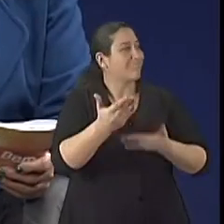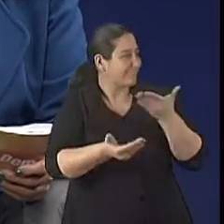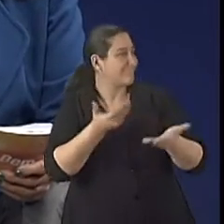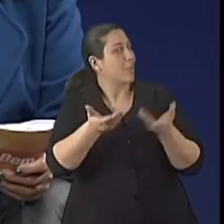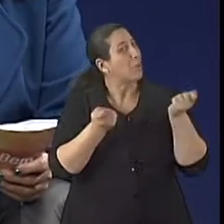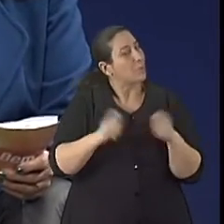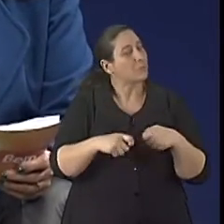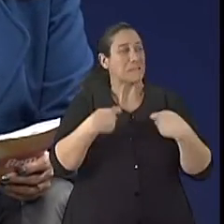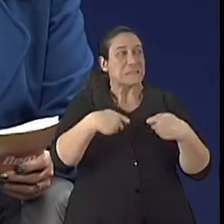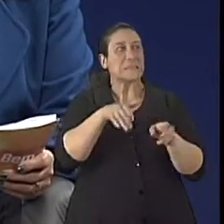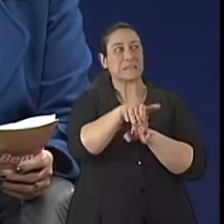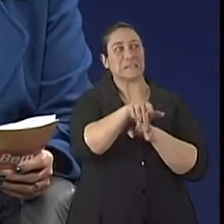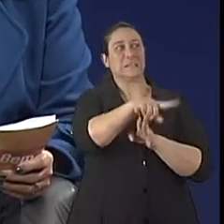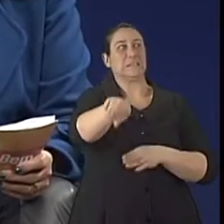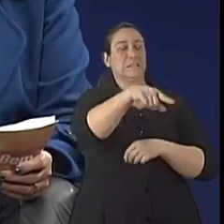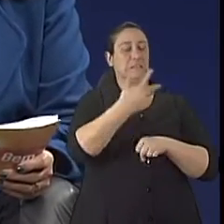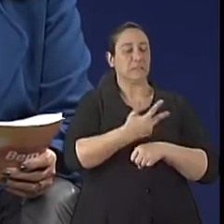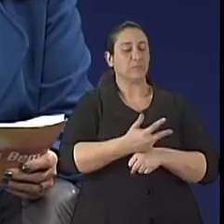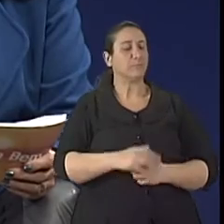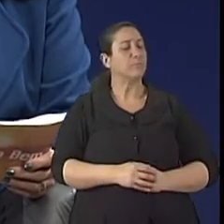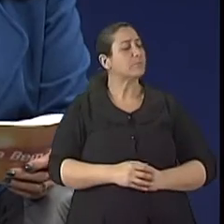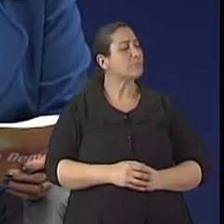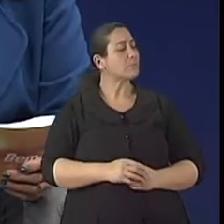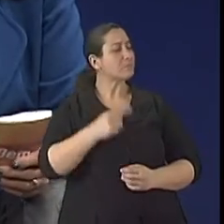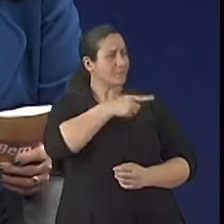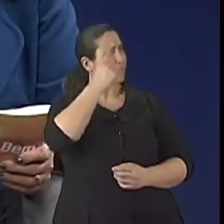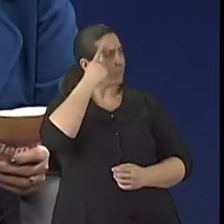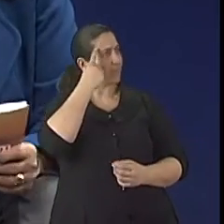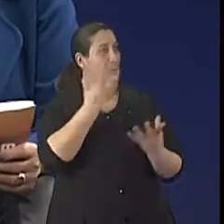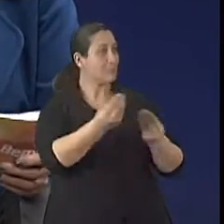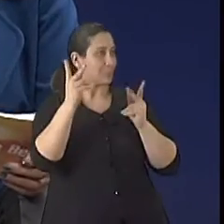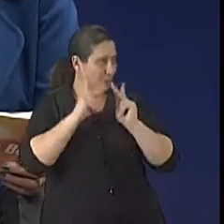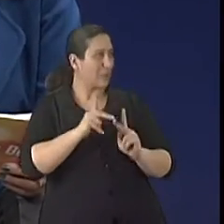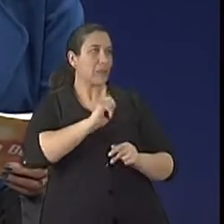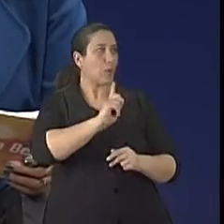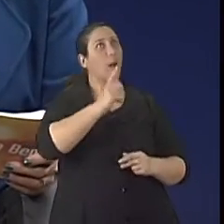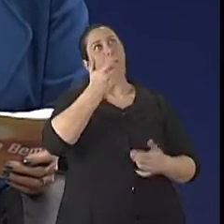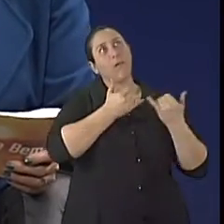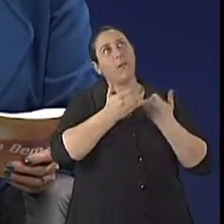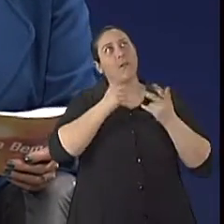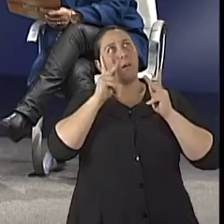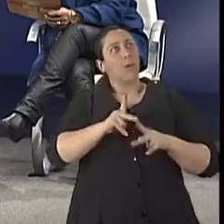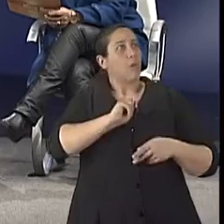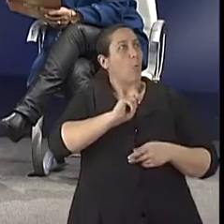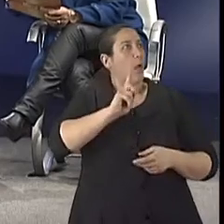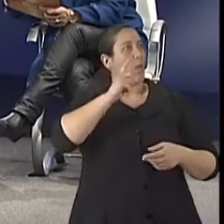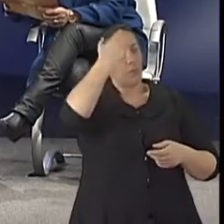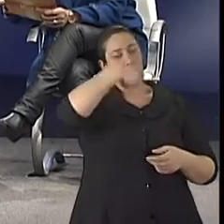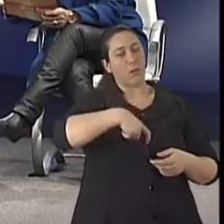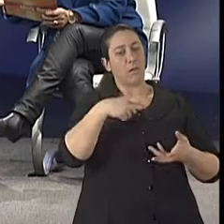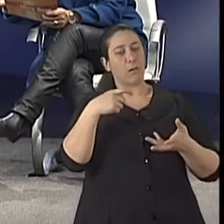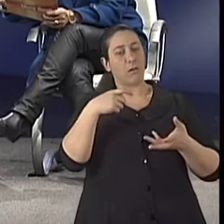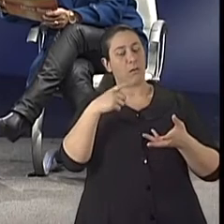Quando os pacientes ou os futuros pacientes, porque às vezes a pessoa nem é paciente ainda, ela nem está doente, ela já quer realmente